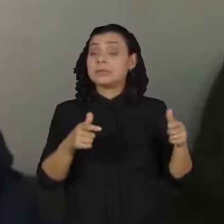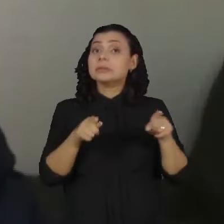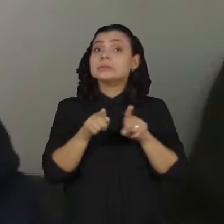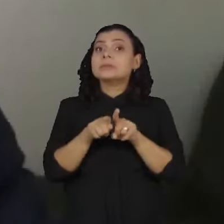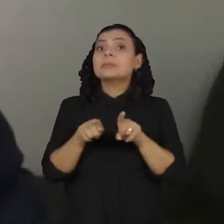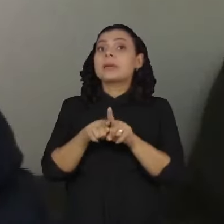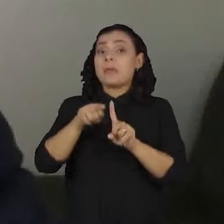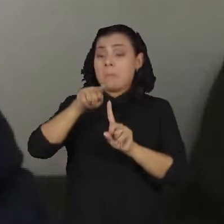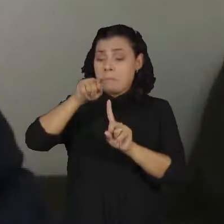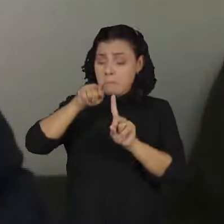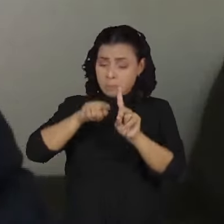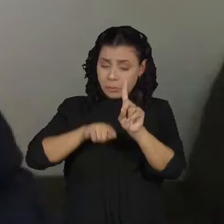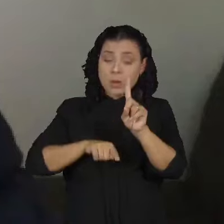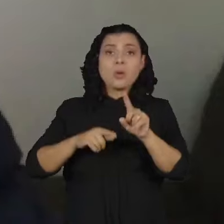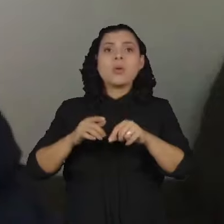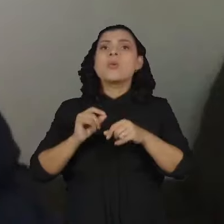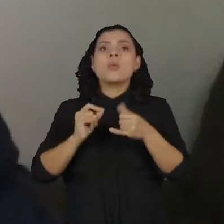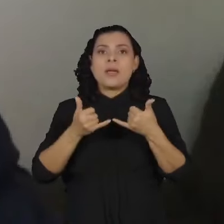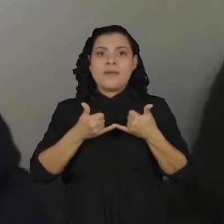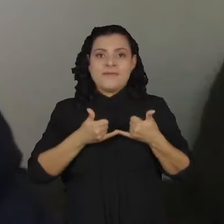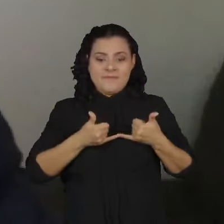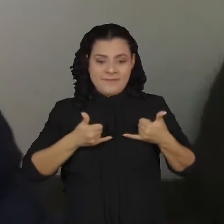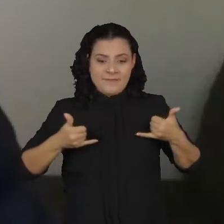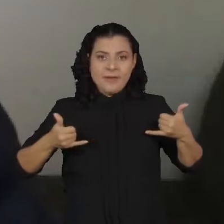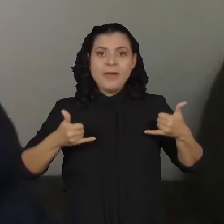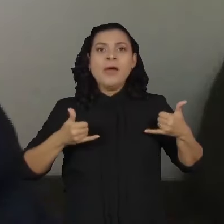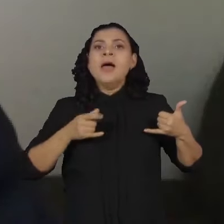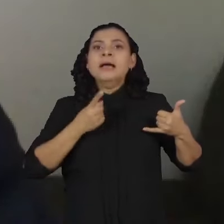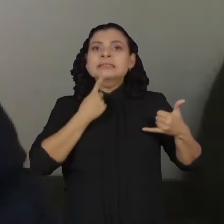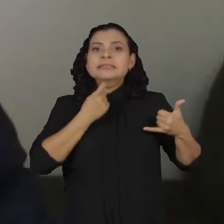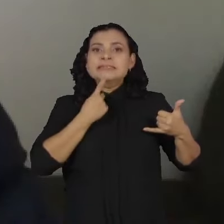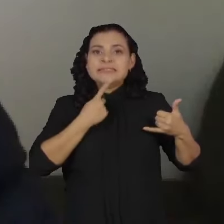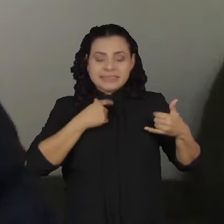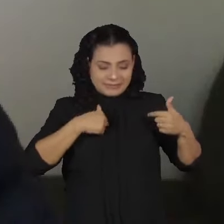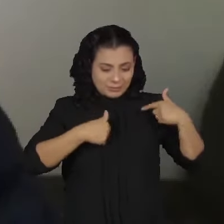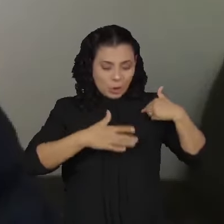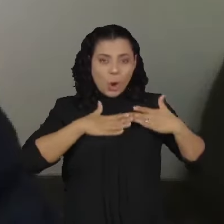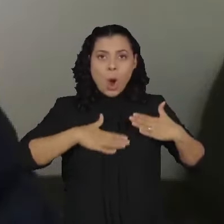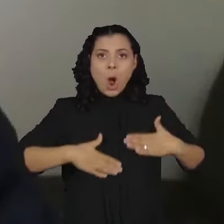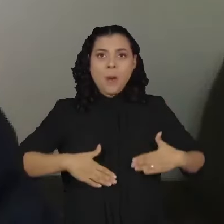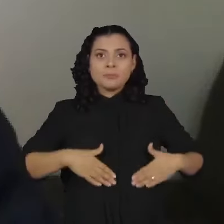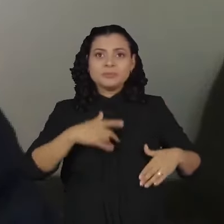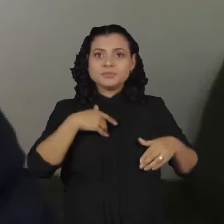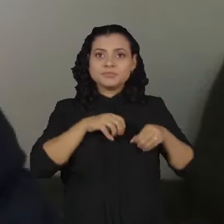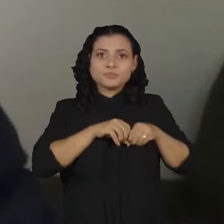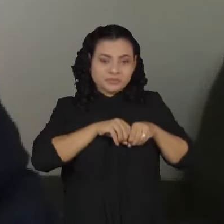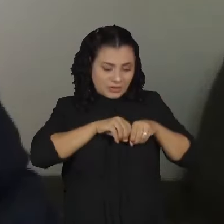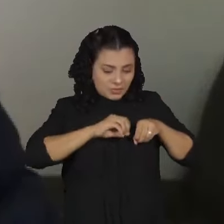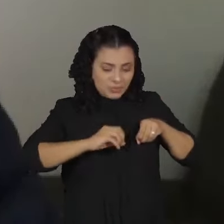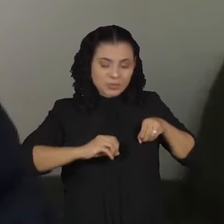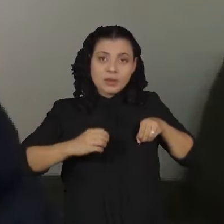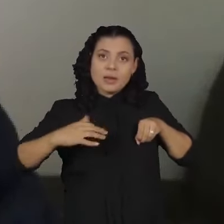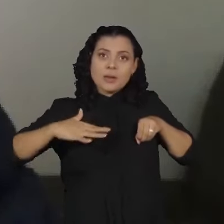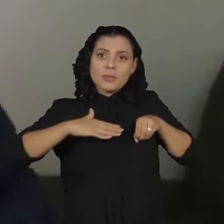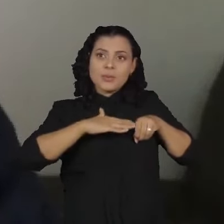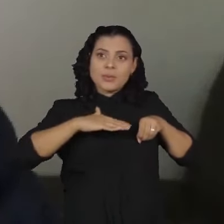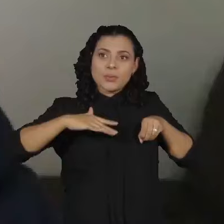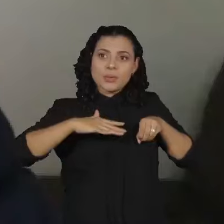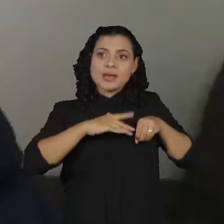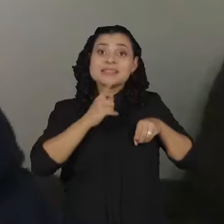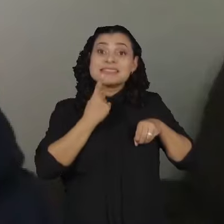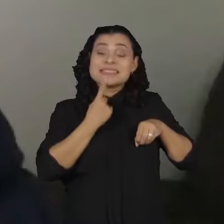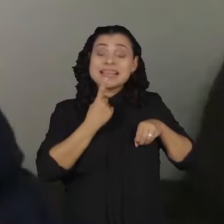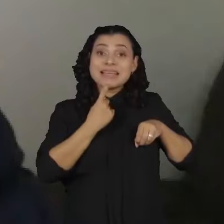temperatura, os vasos se contraem para poder preservar o calor e com essa